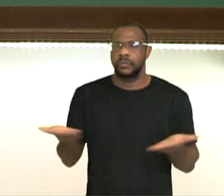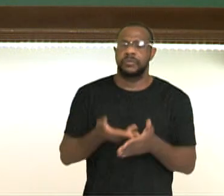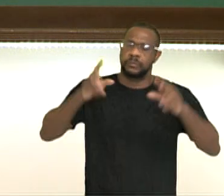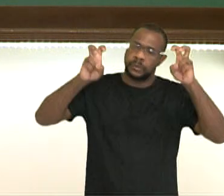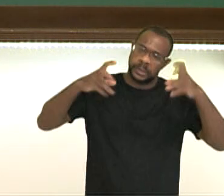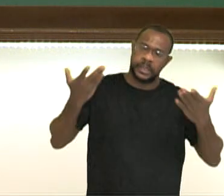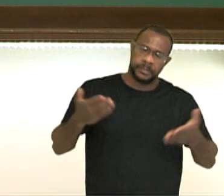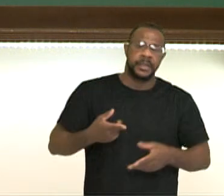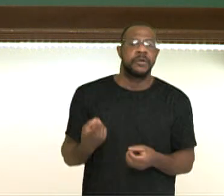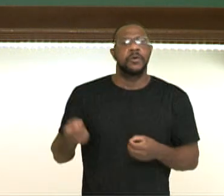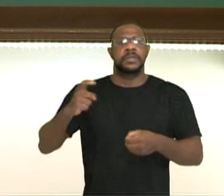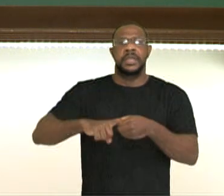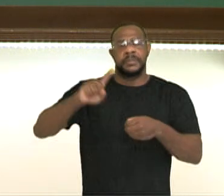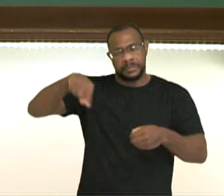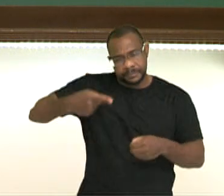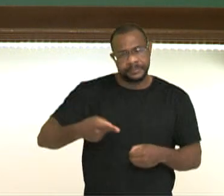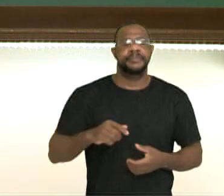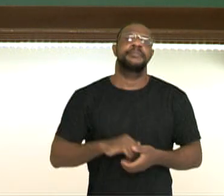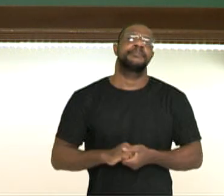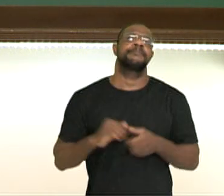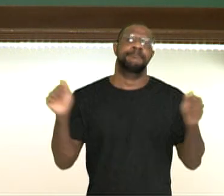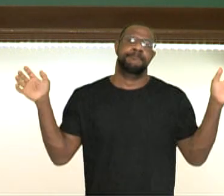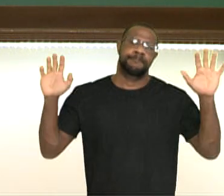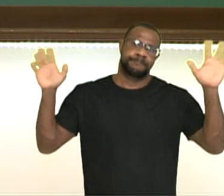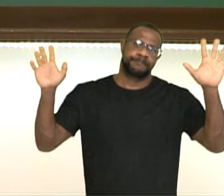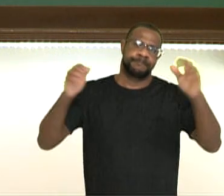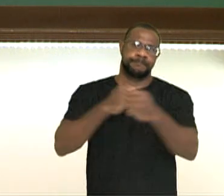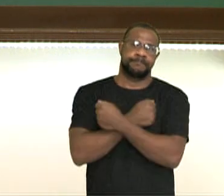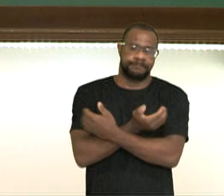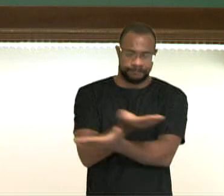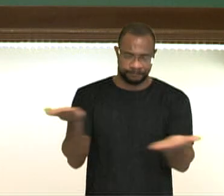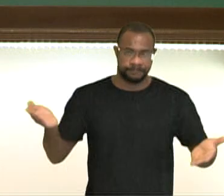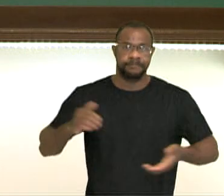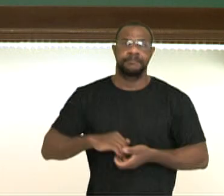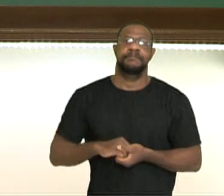assunto. Voltamos numa próxima aula com mais geografia. Um abraço a todos.